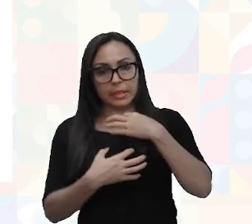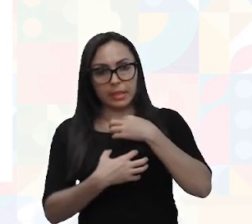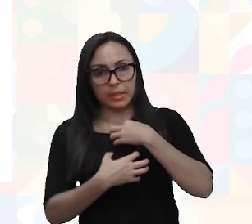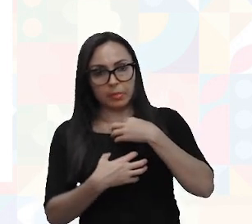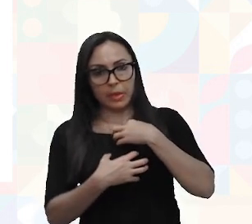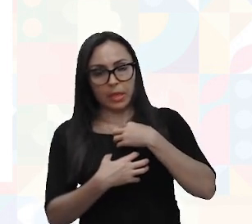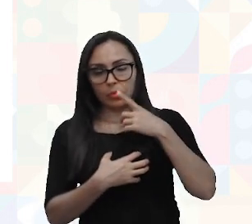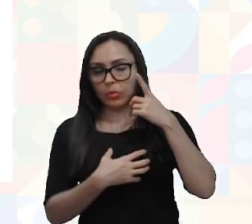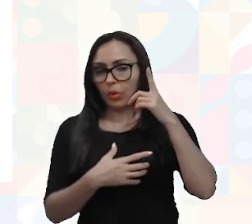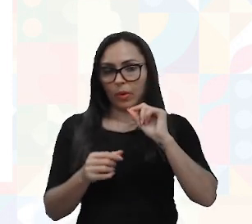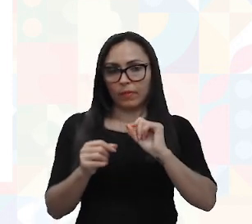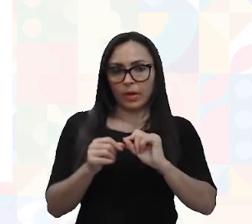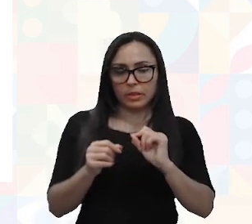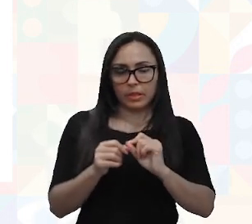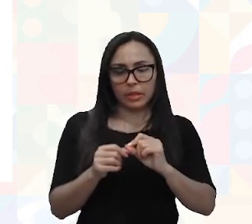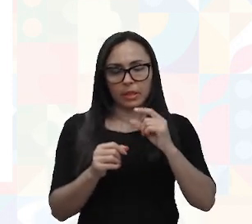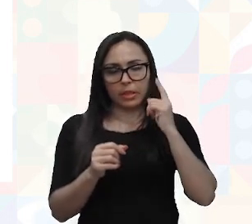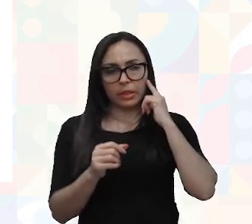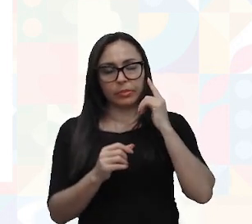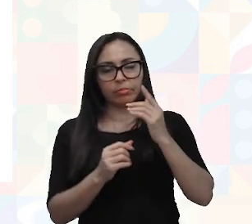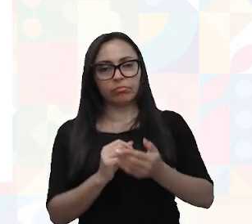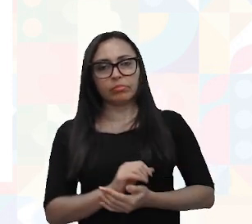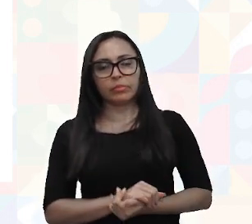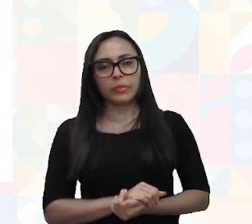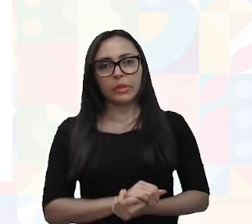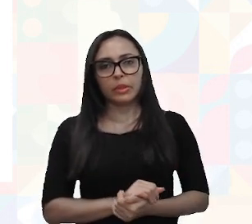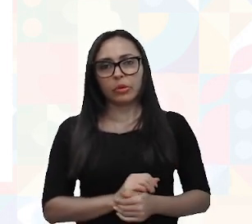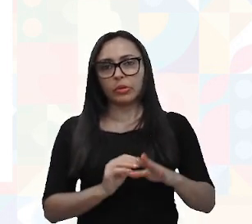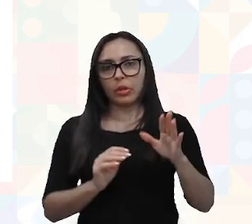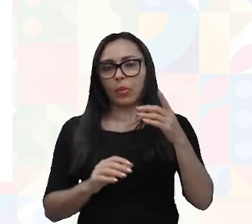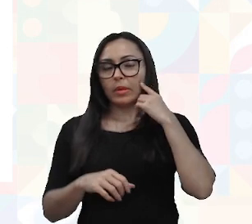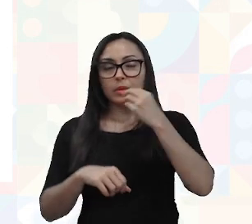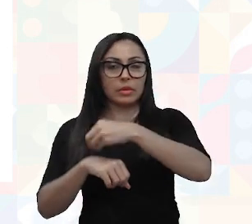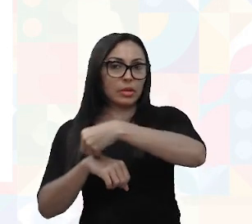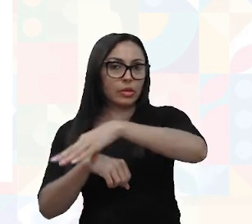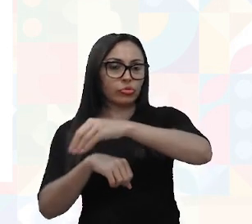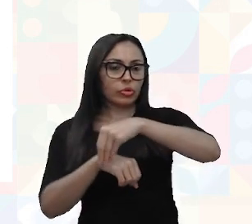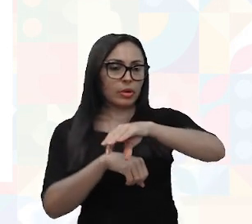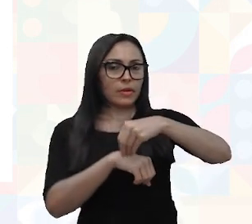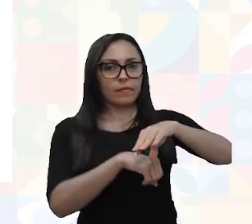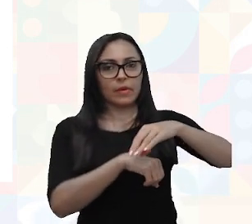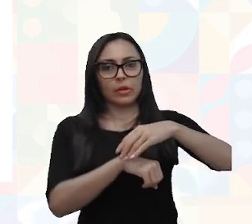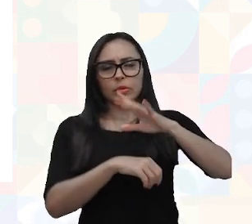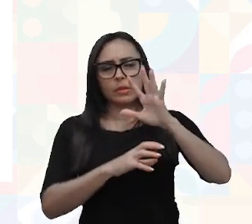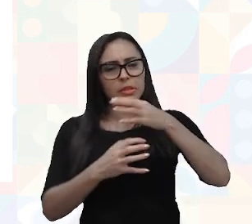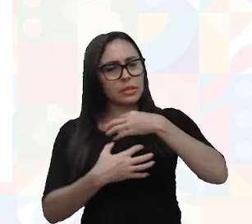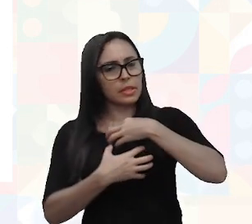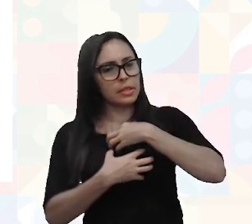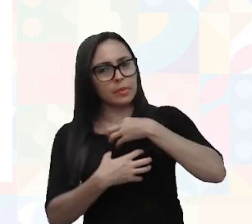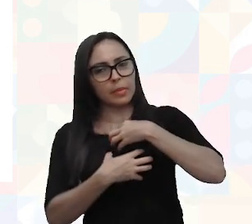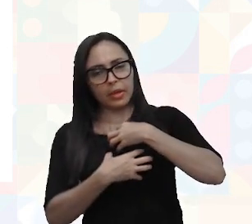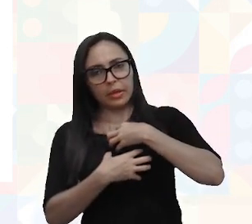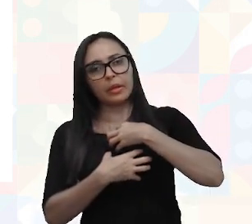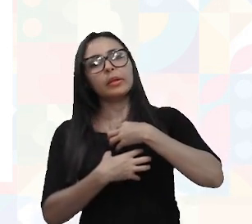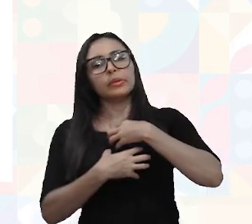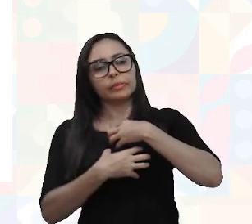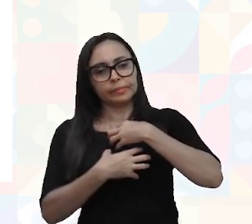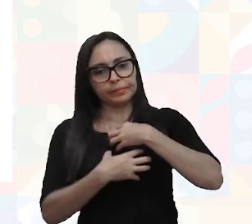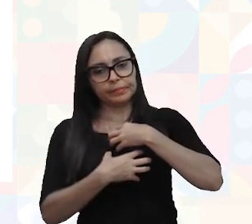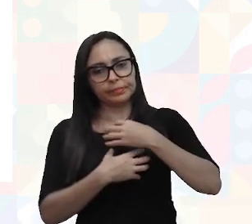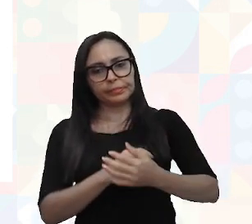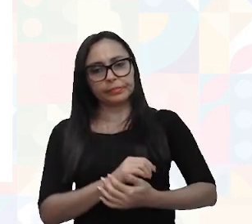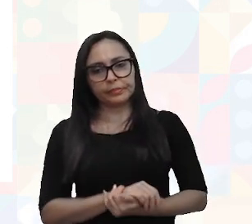ação, então você procurar não estar transcrevendo sentimento, né, não estar escrevendo